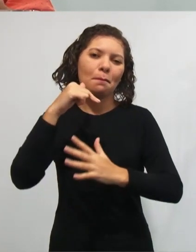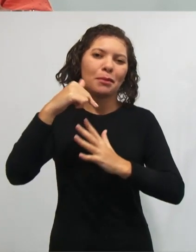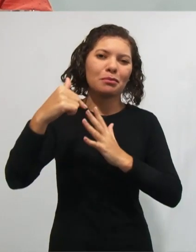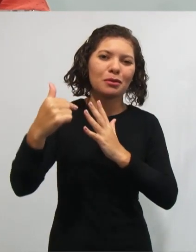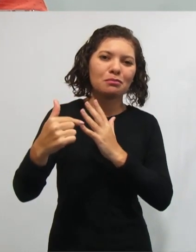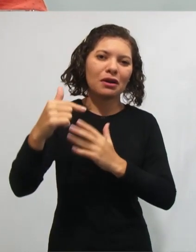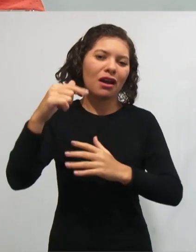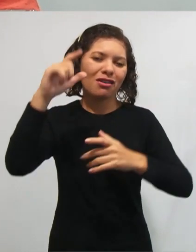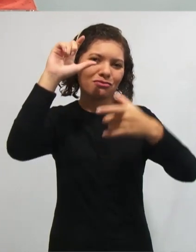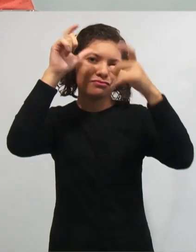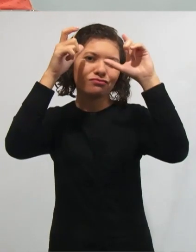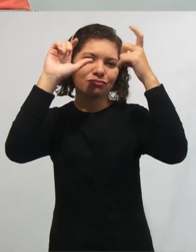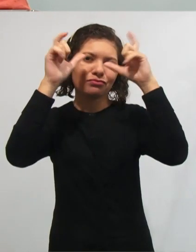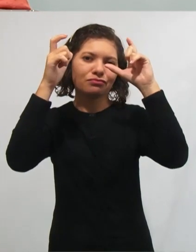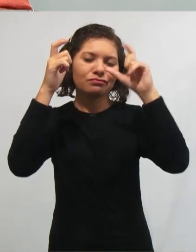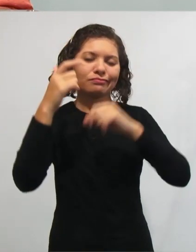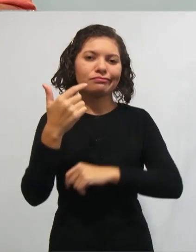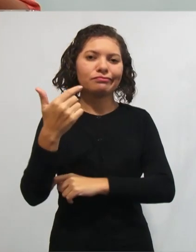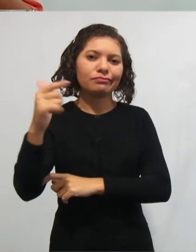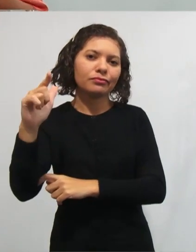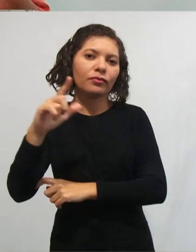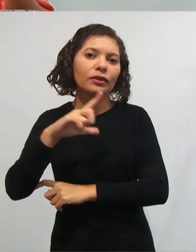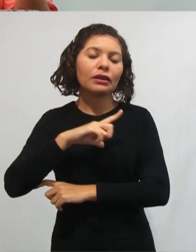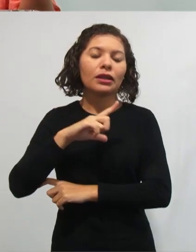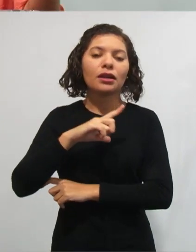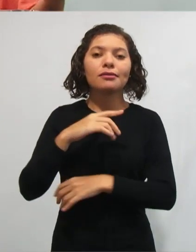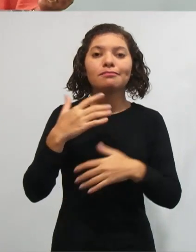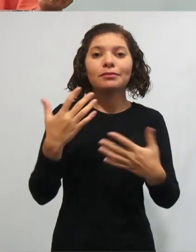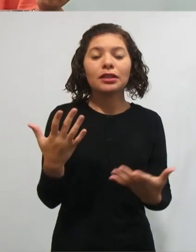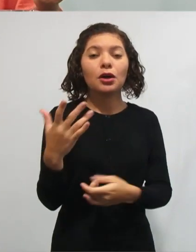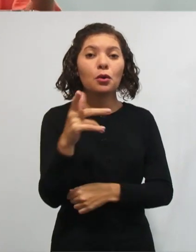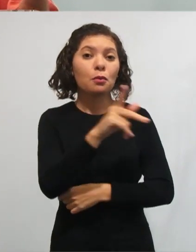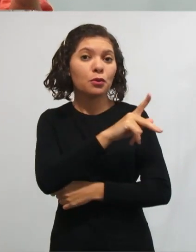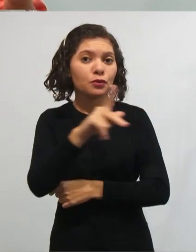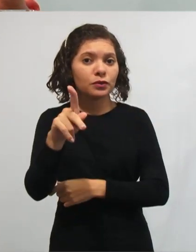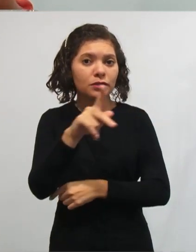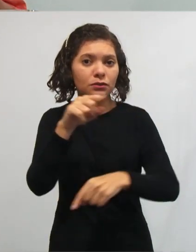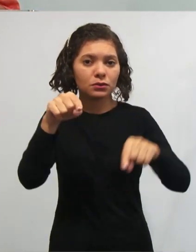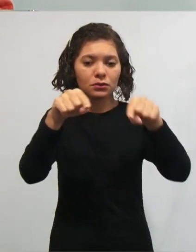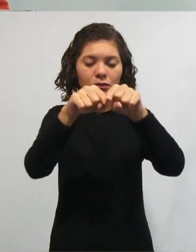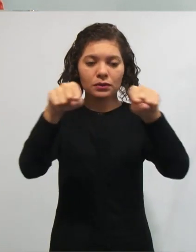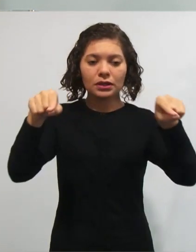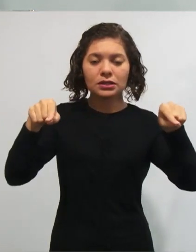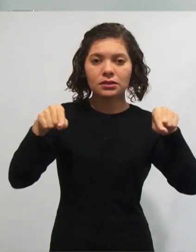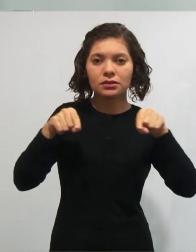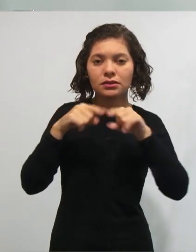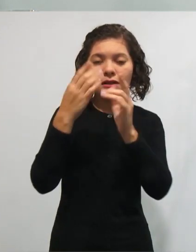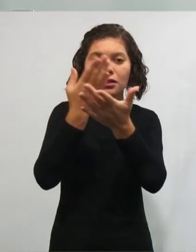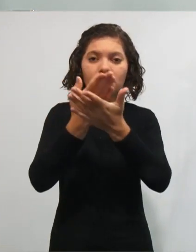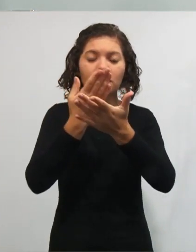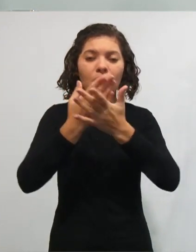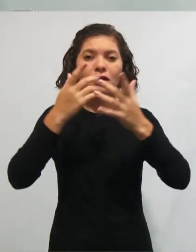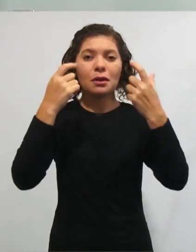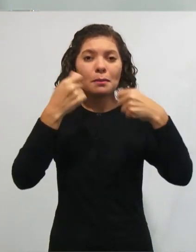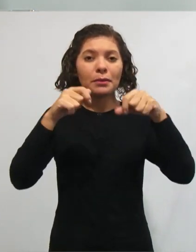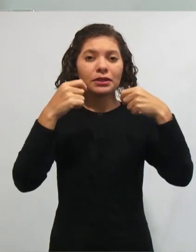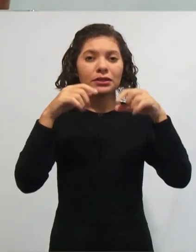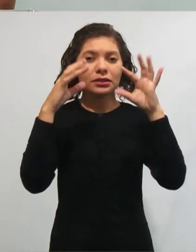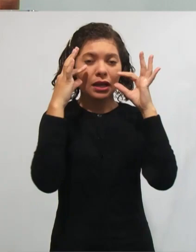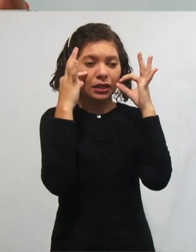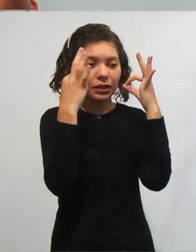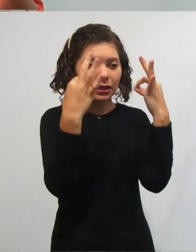constituição dele enquanto sujeito. O professor precisa estar atento até para que ele possa, não